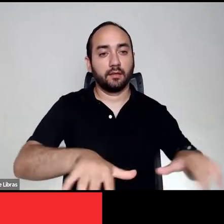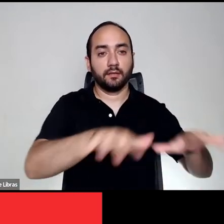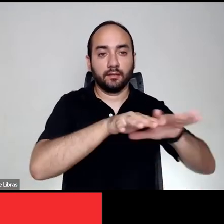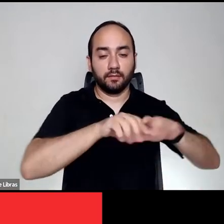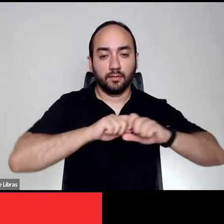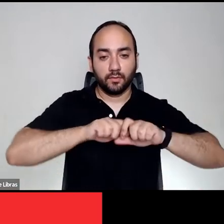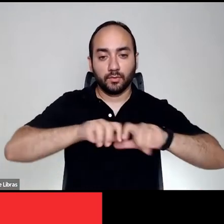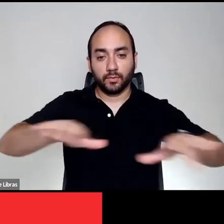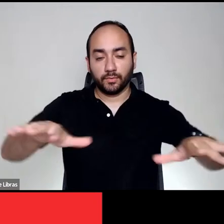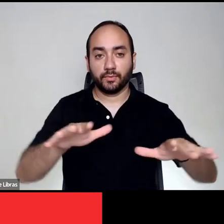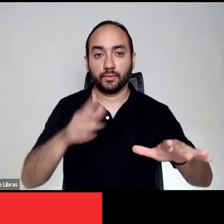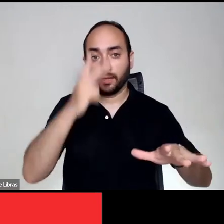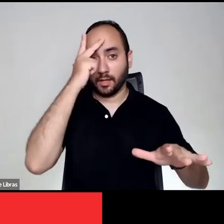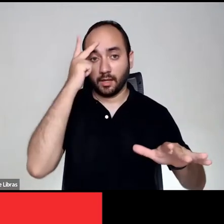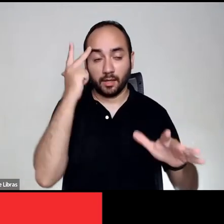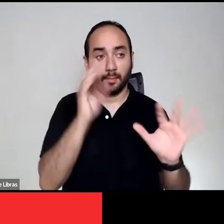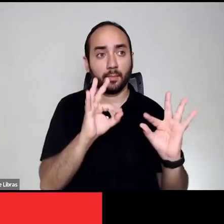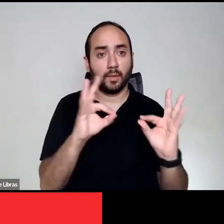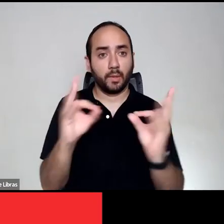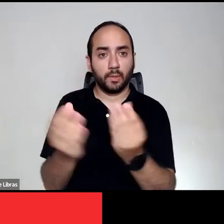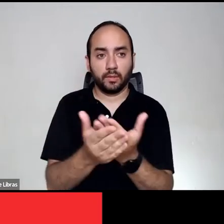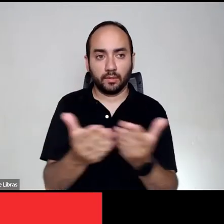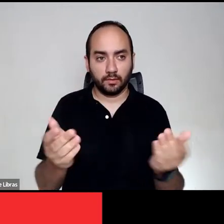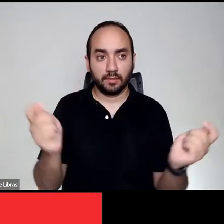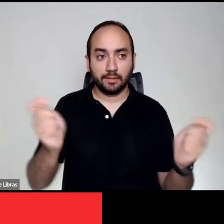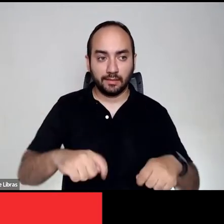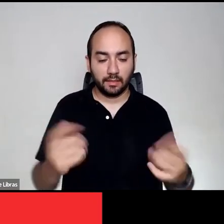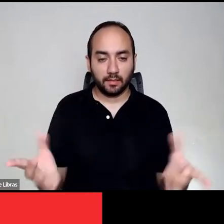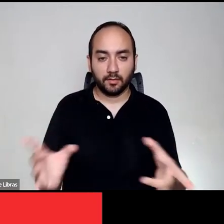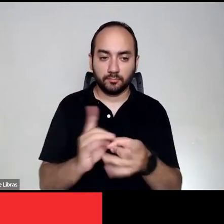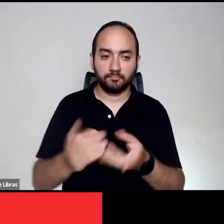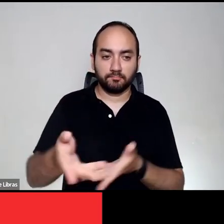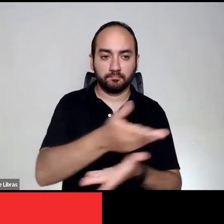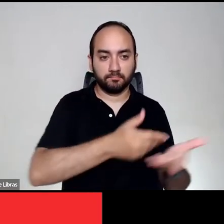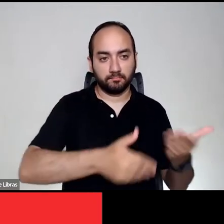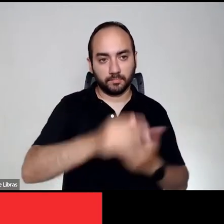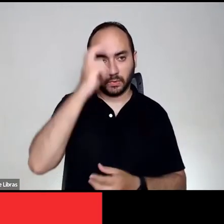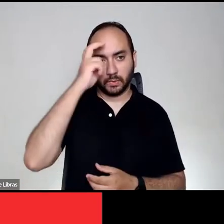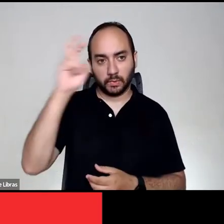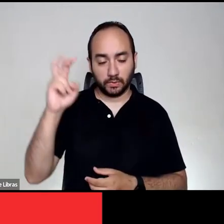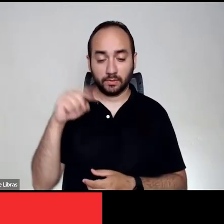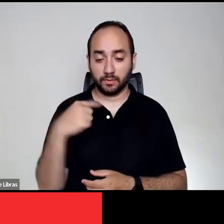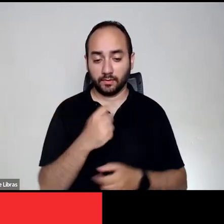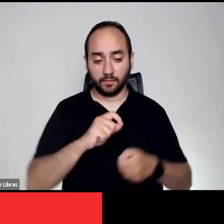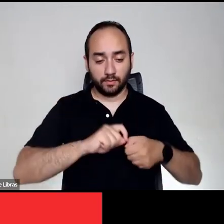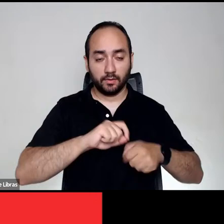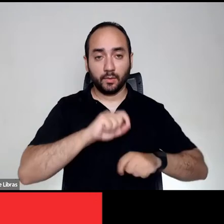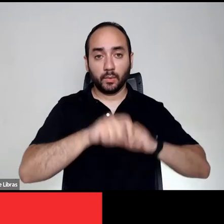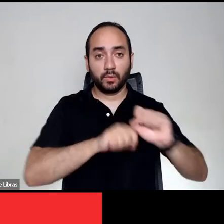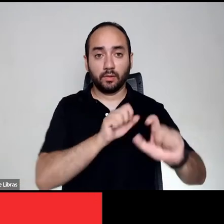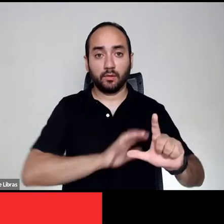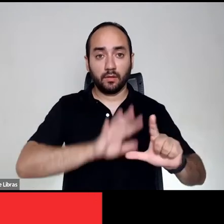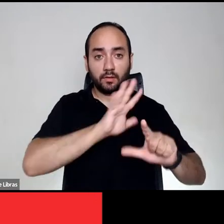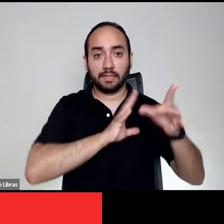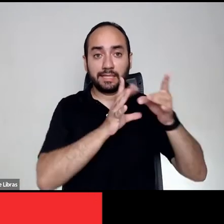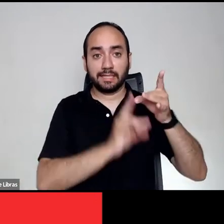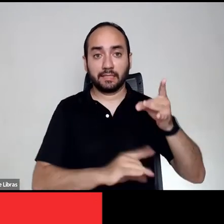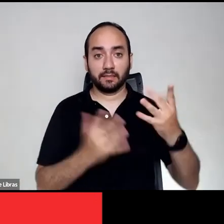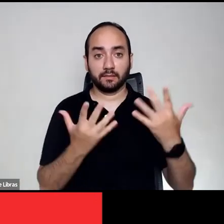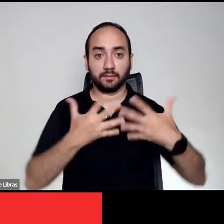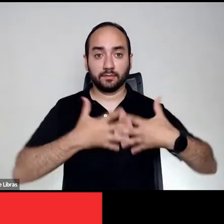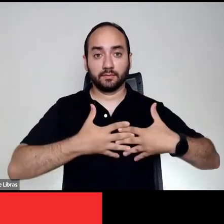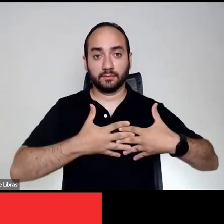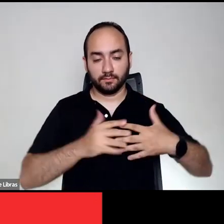expandindo o alcance de suas práticas de ação e difusão cultural. O que fazemos na plataforma é chamado de conteúdo integrado.